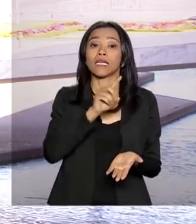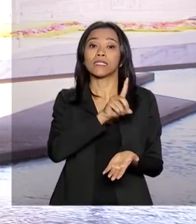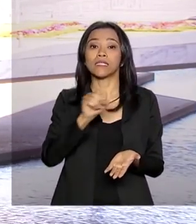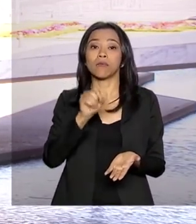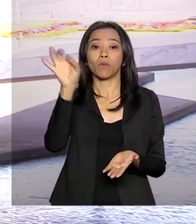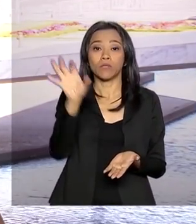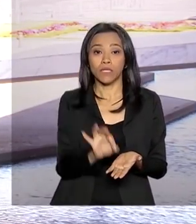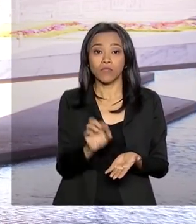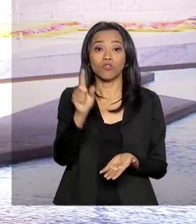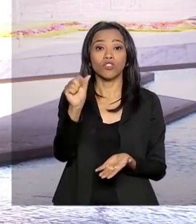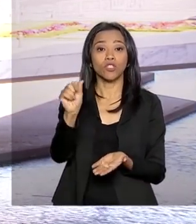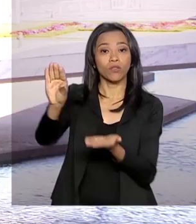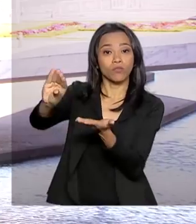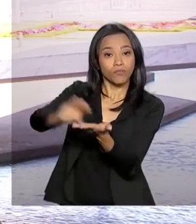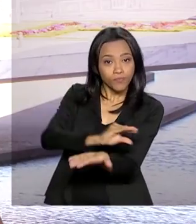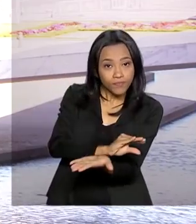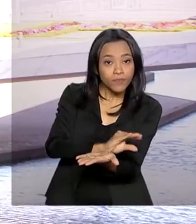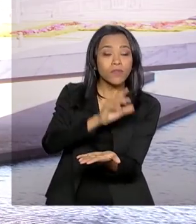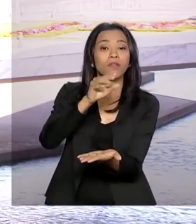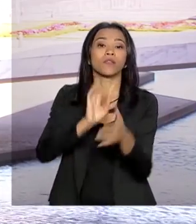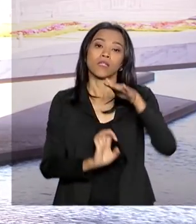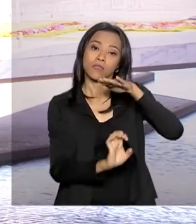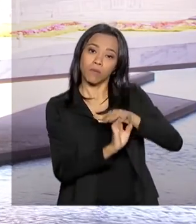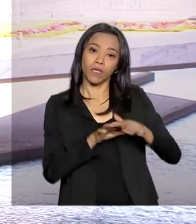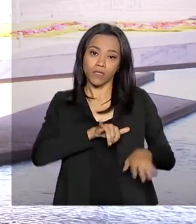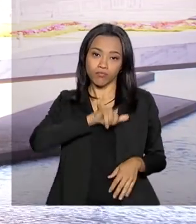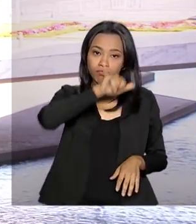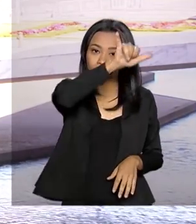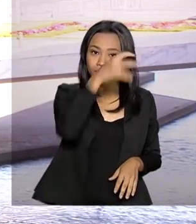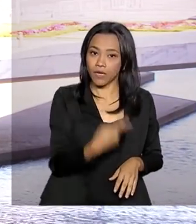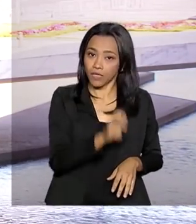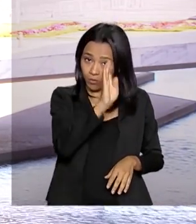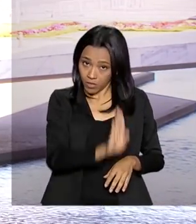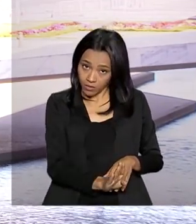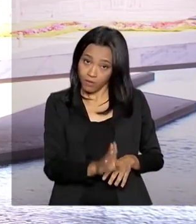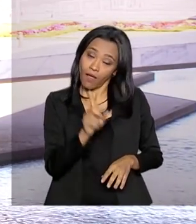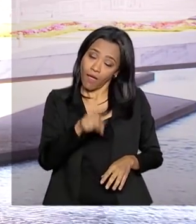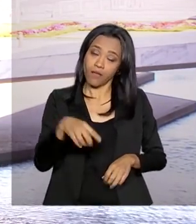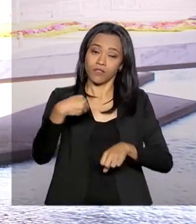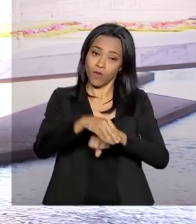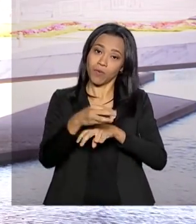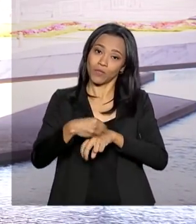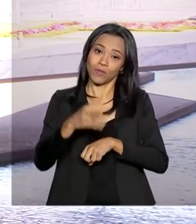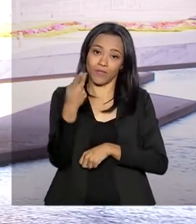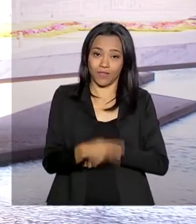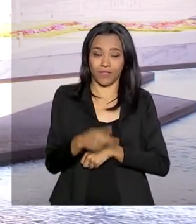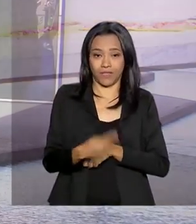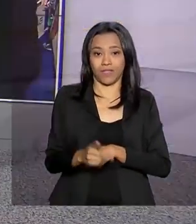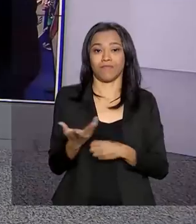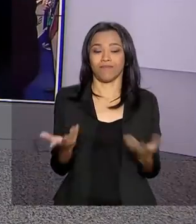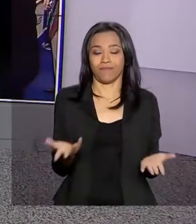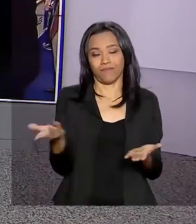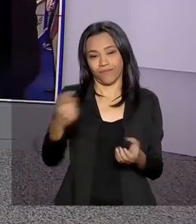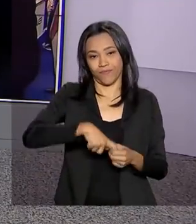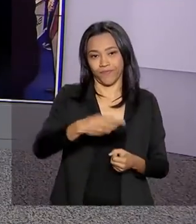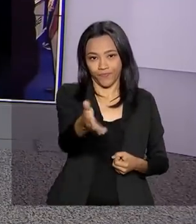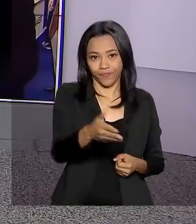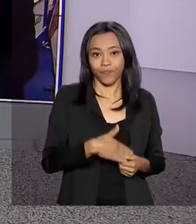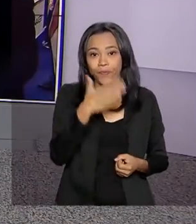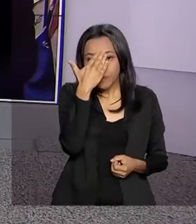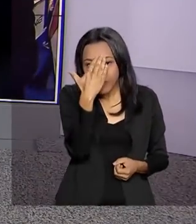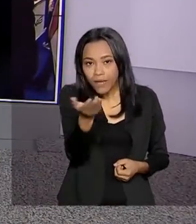capital estrangeiro em companhias aéreas sediadas aqui no Brasil. Essas são as informações do Congresso. Carla, volto com você. Obrigada, Sema. Bom